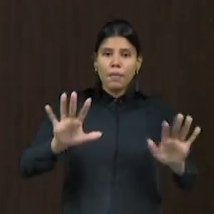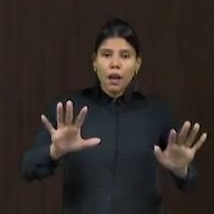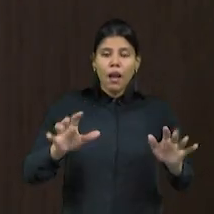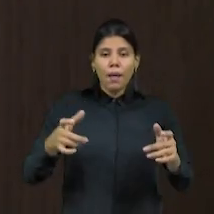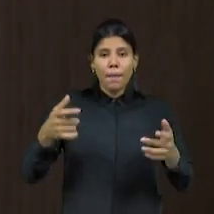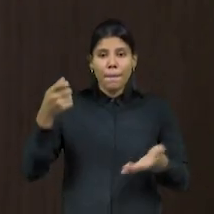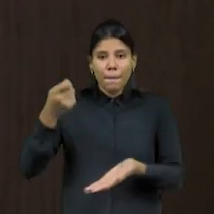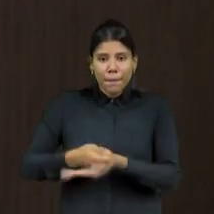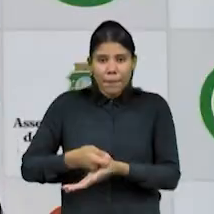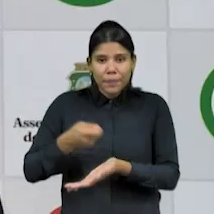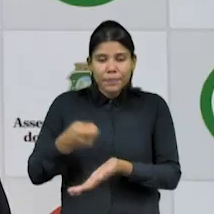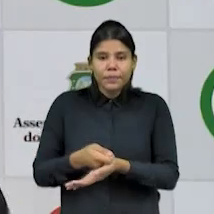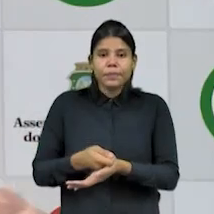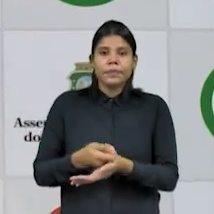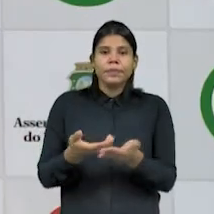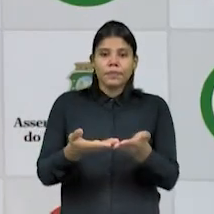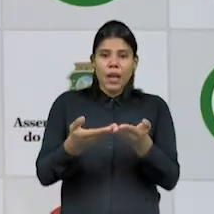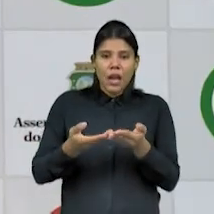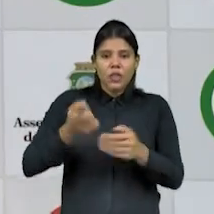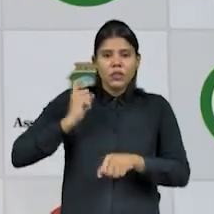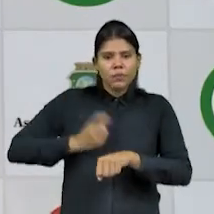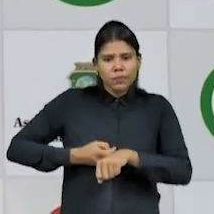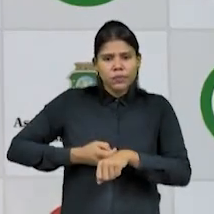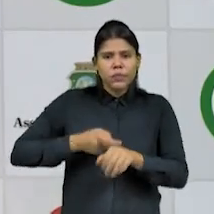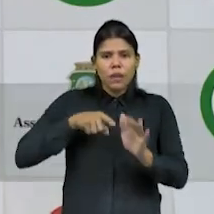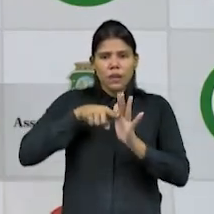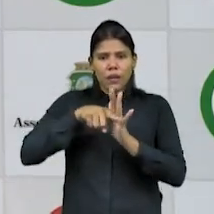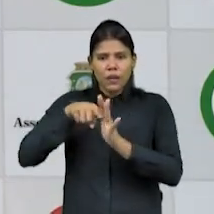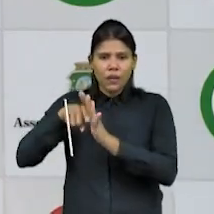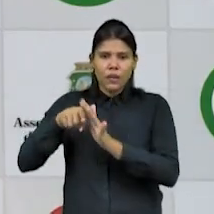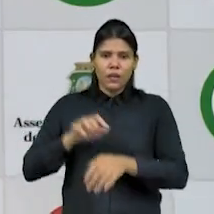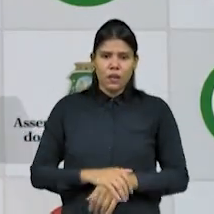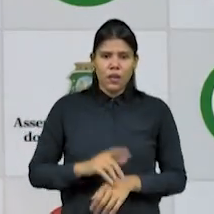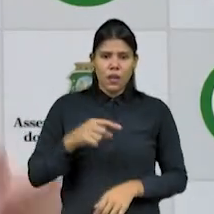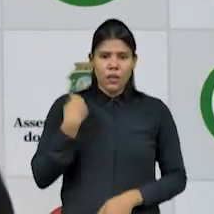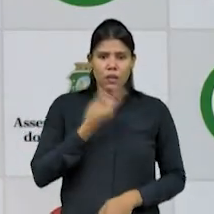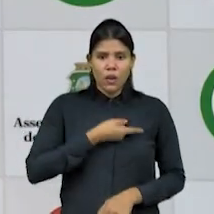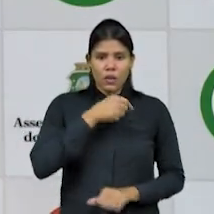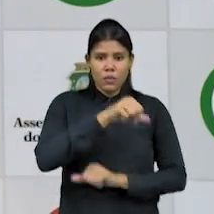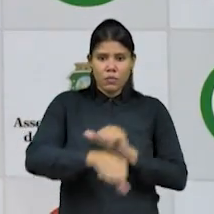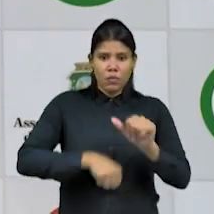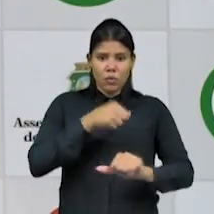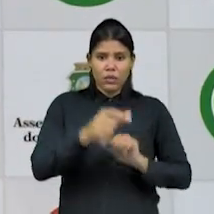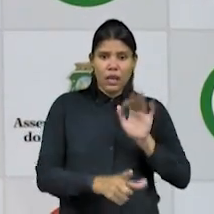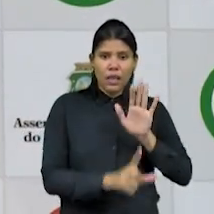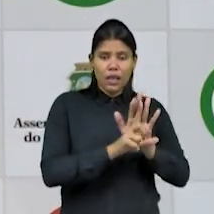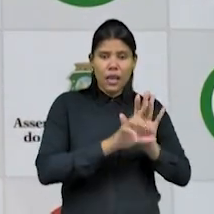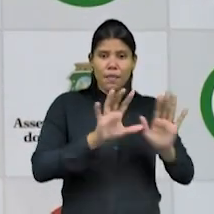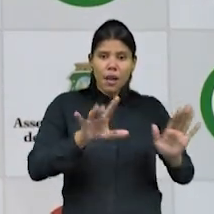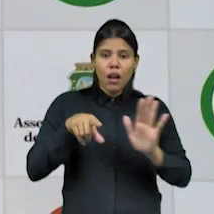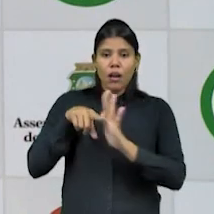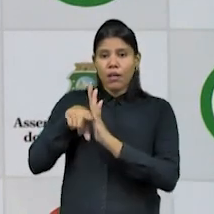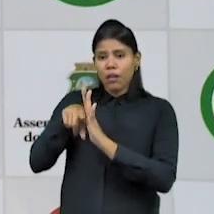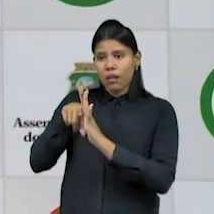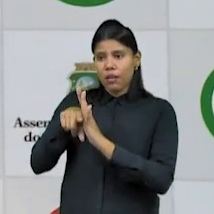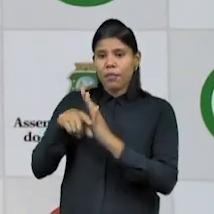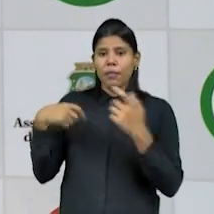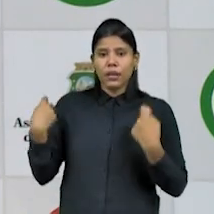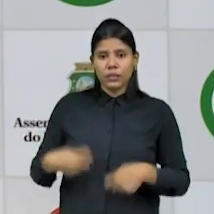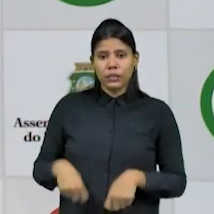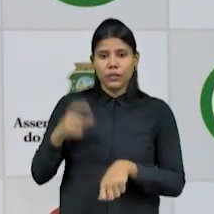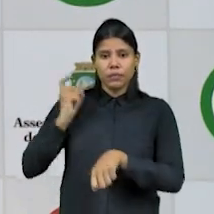investigações dos casos. Para além de mudar a lei, nós temos que fortalecer as investigações. Eu lidero um grupo aqui na Assembleia que faz